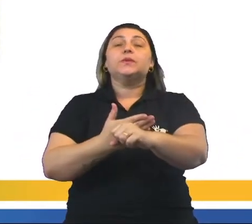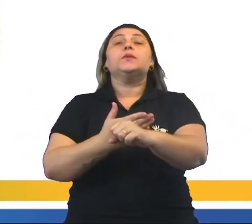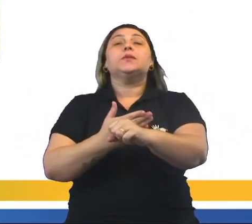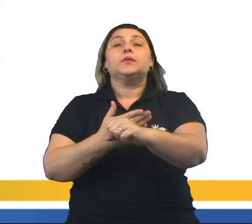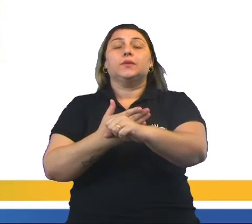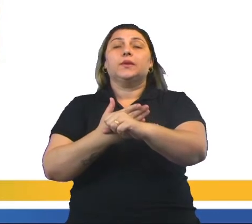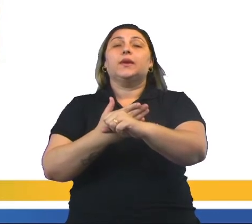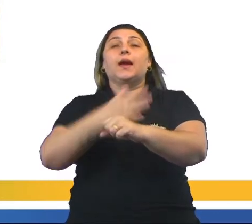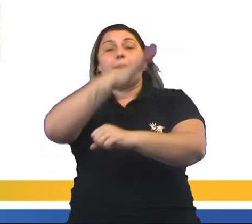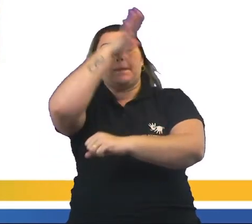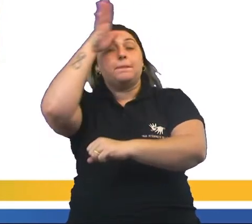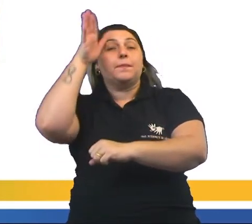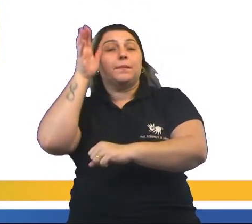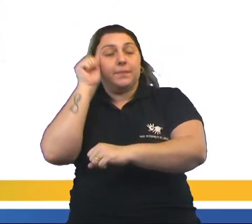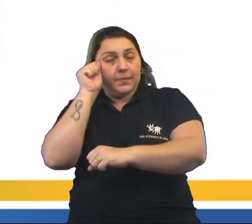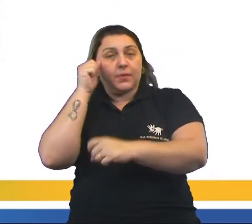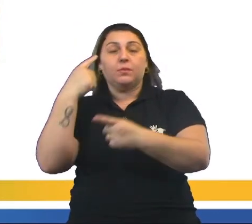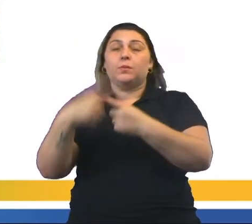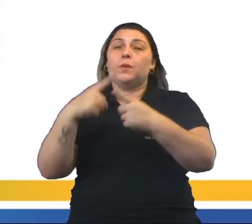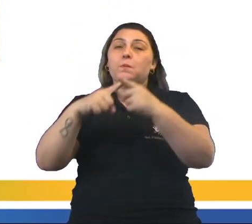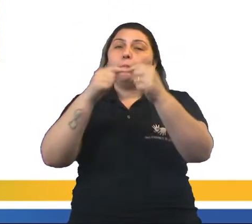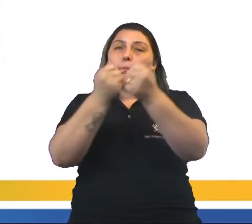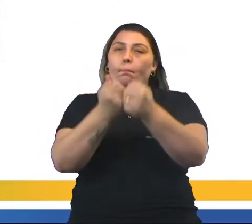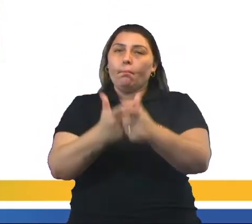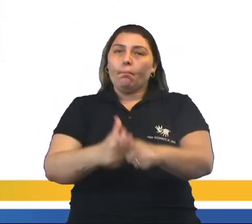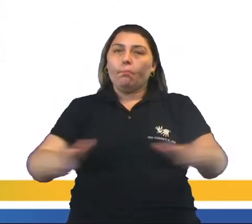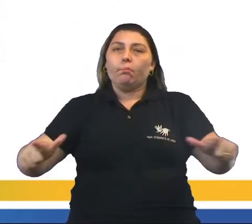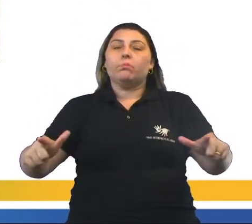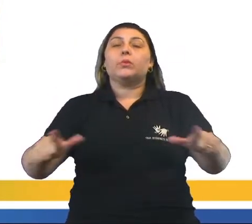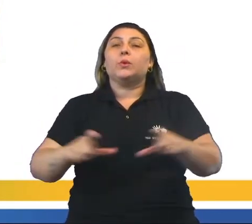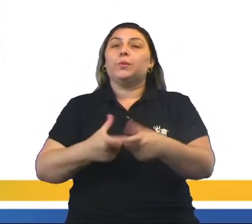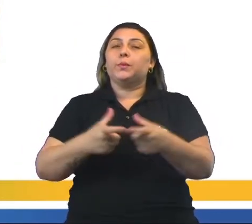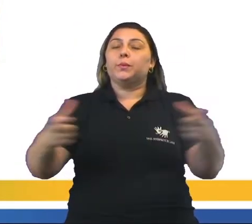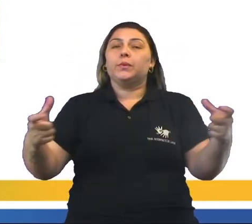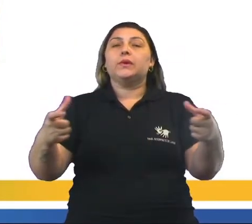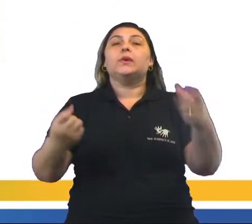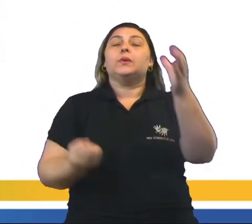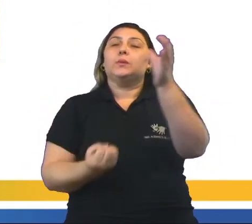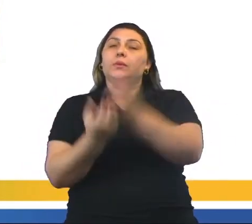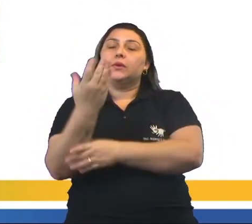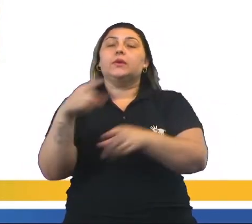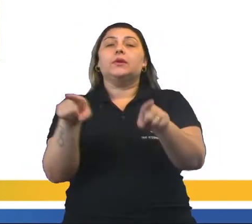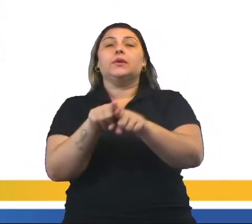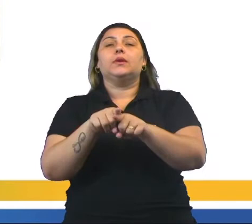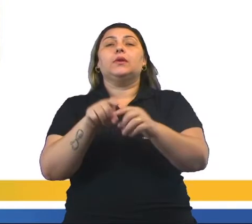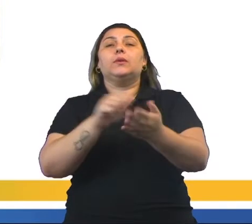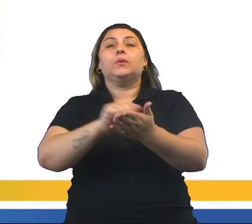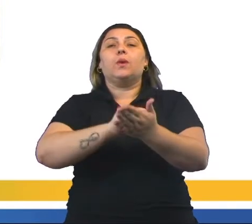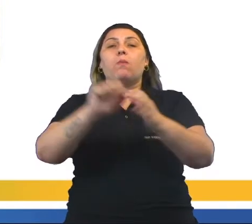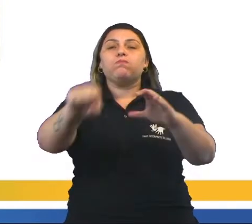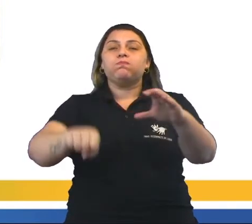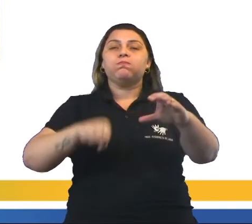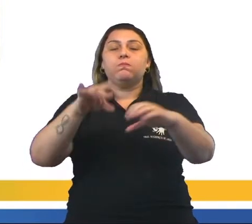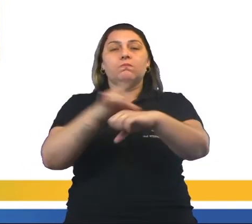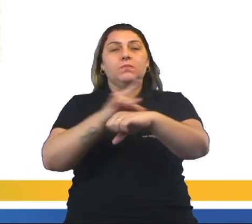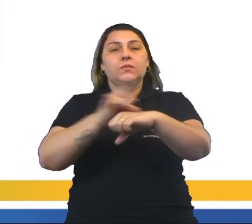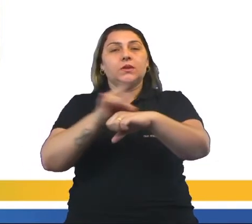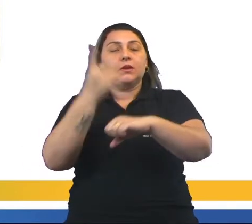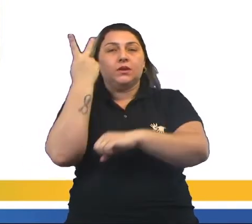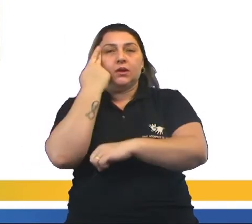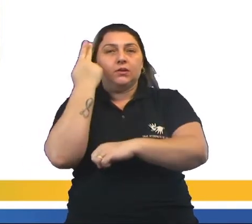direção à Amazônia devido à grande seca da região e à expansão da produção de borracha natural.